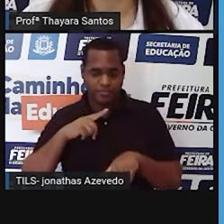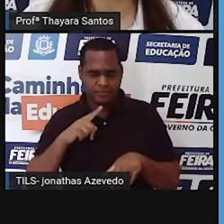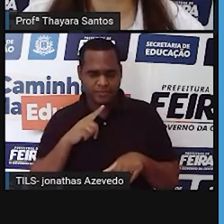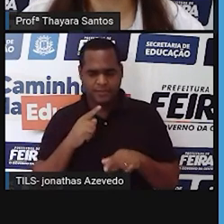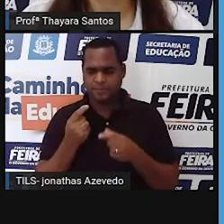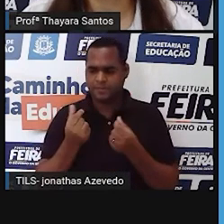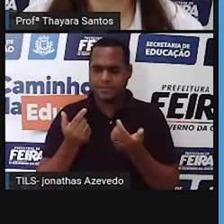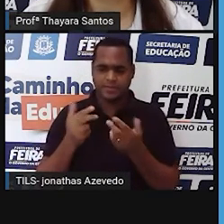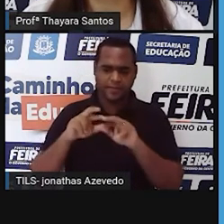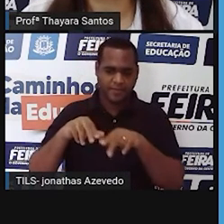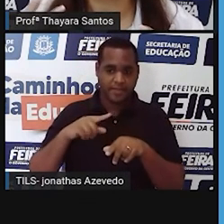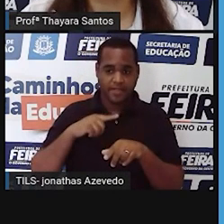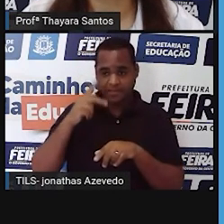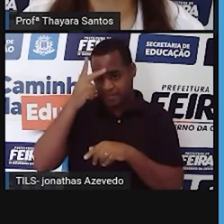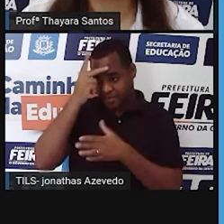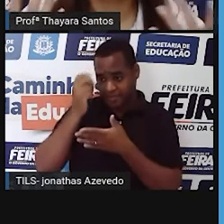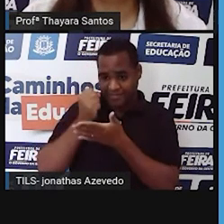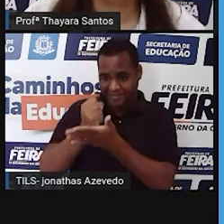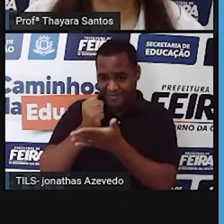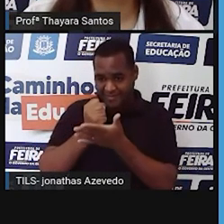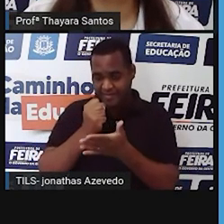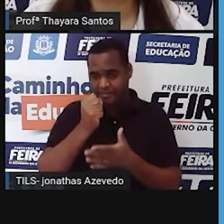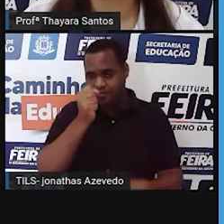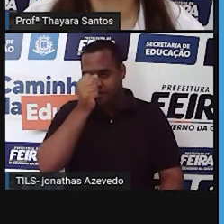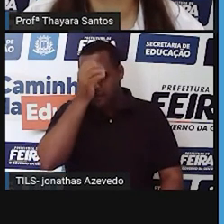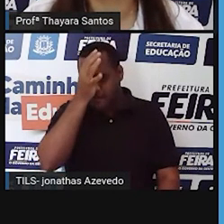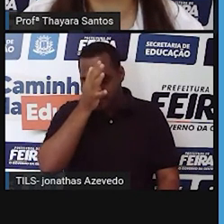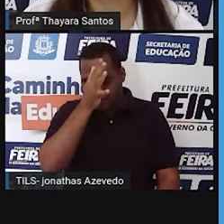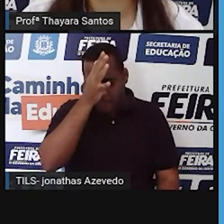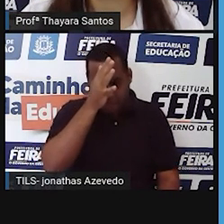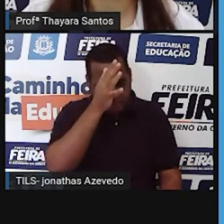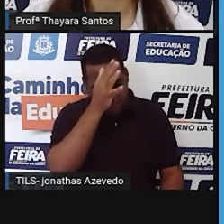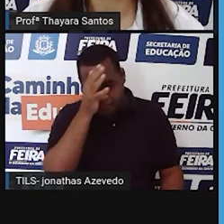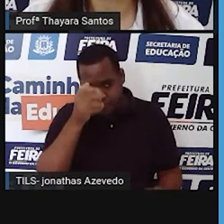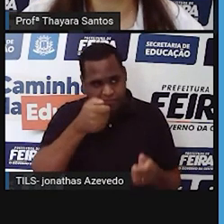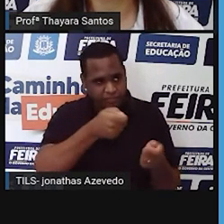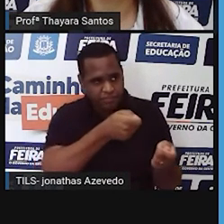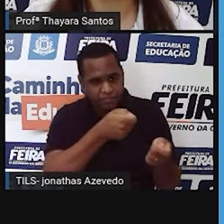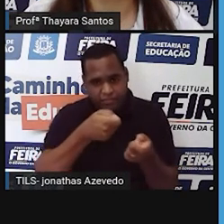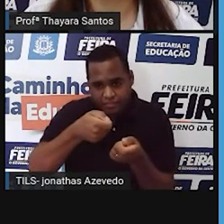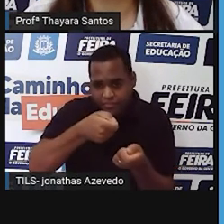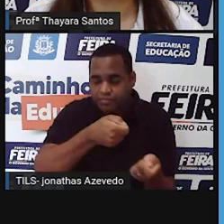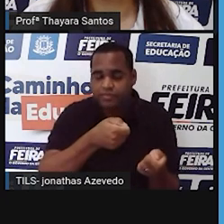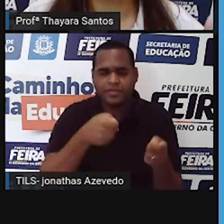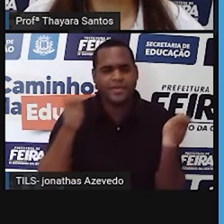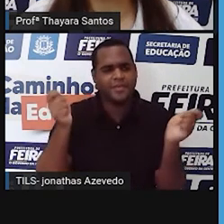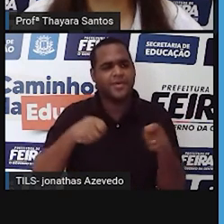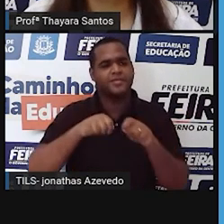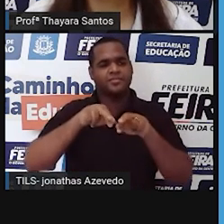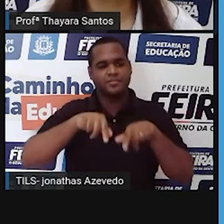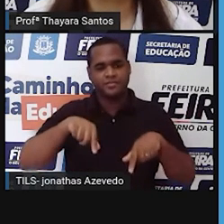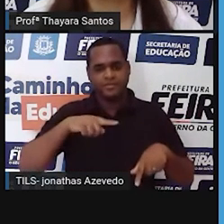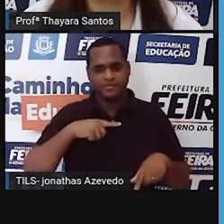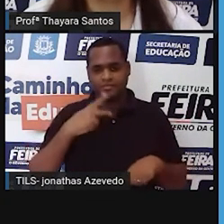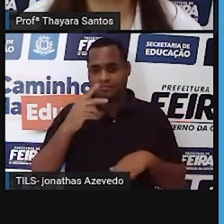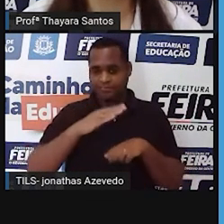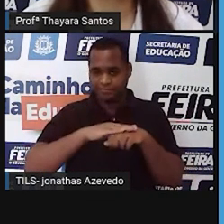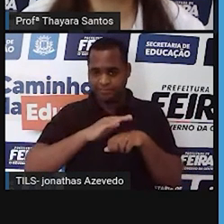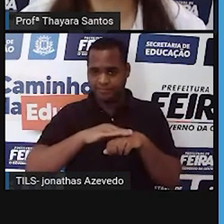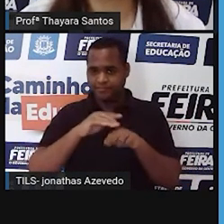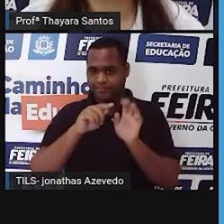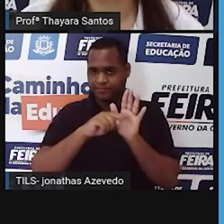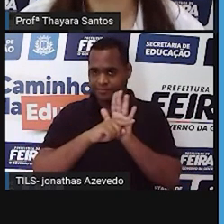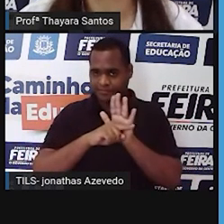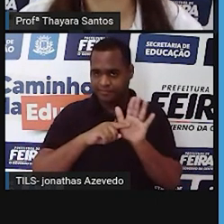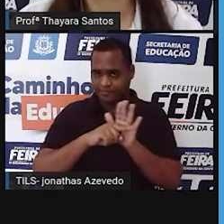apoia os brigadistas que vão voluntariamente conter esse fogo lá então a gente pode fazer tudo isso e se vocês pesquisarem na internet